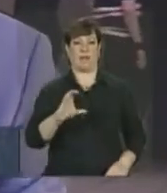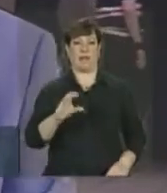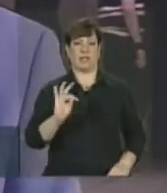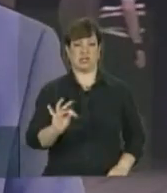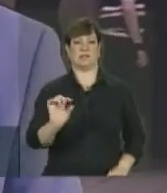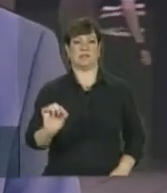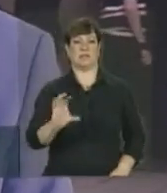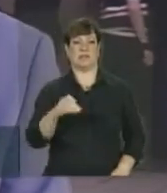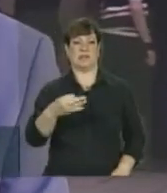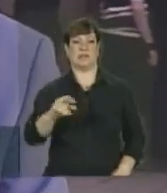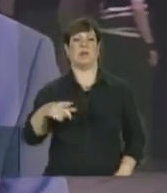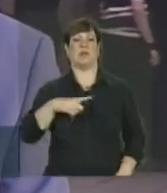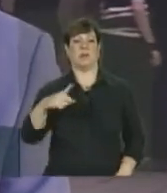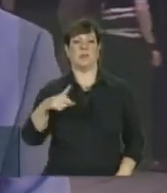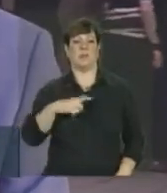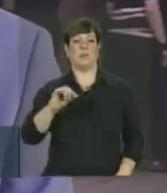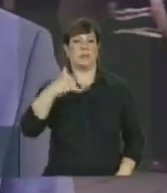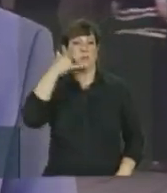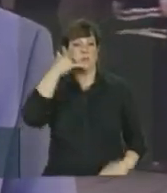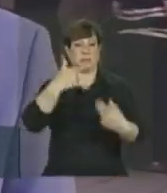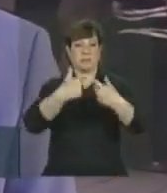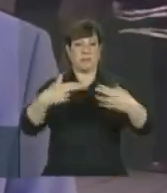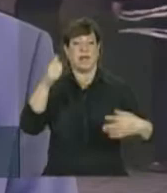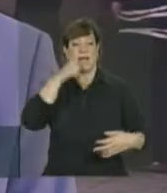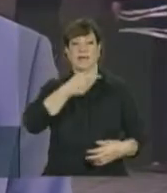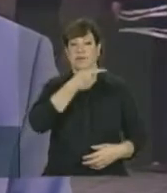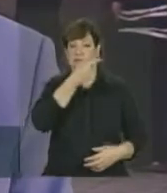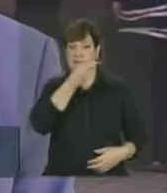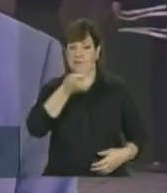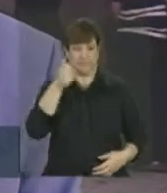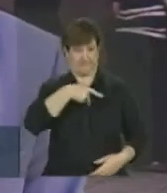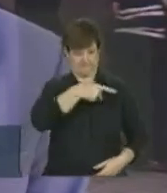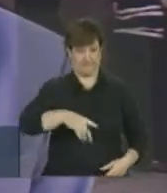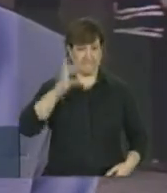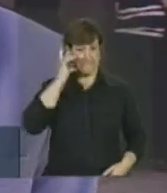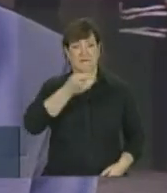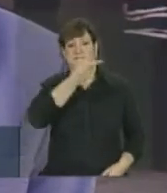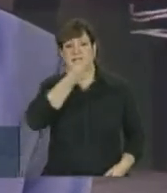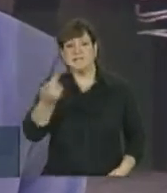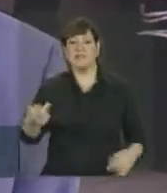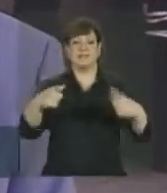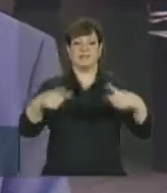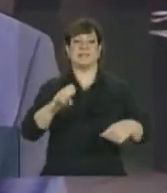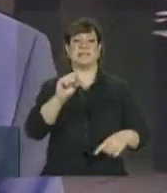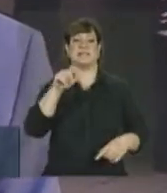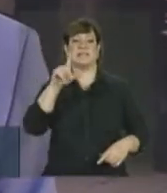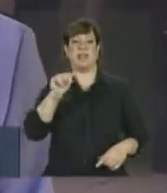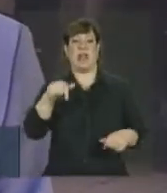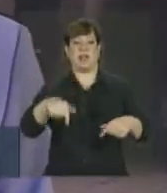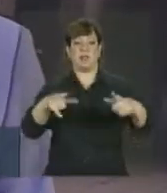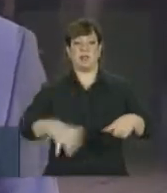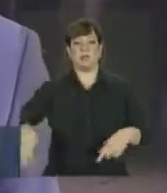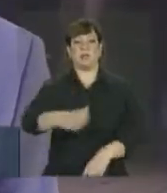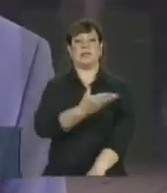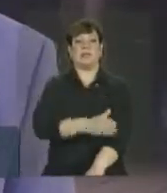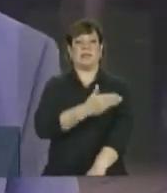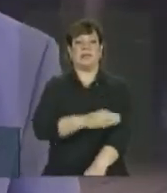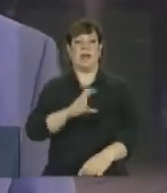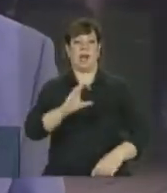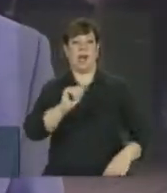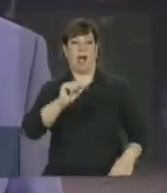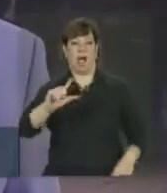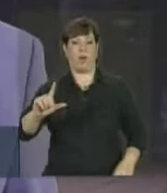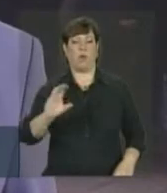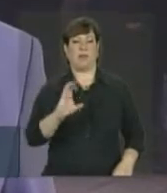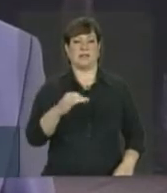da Atento Telefônica. Ela vai conhecer a sala de treinamento deste importante call center aqui da cidade, que também